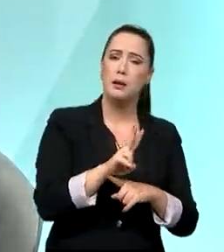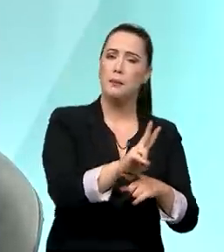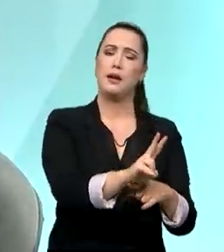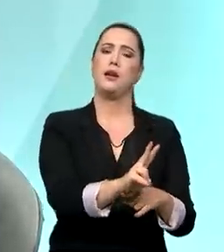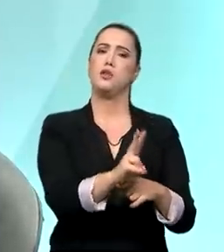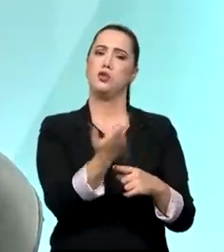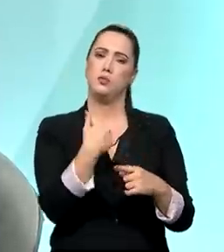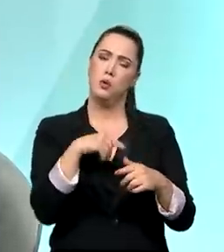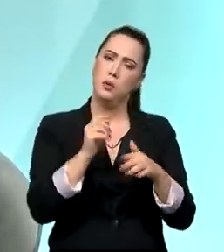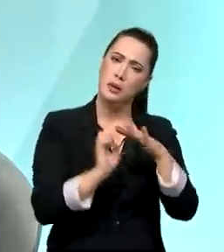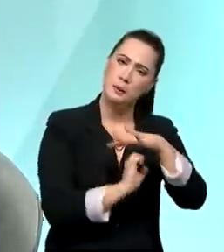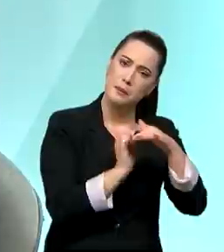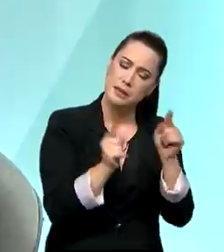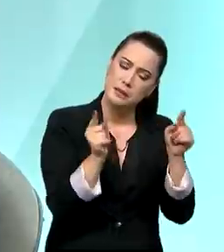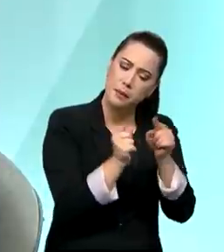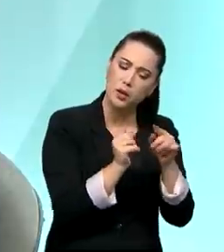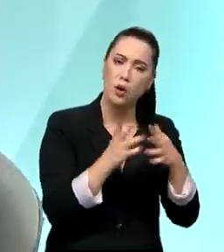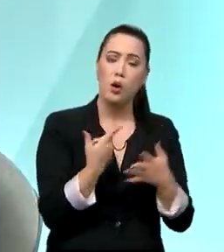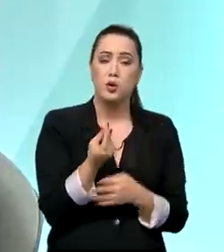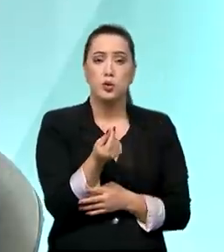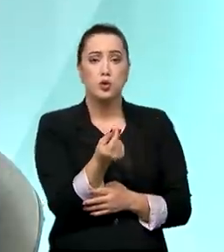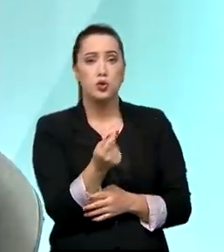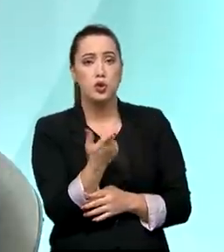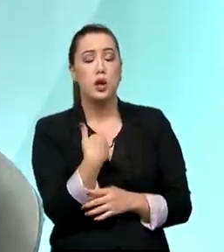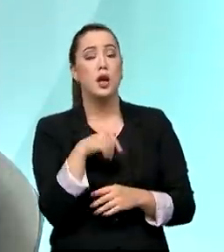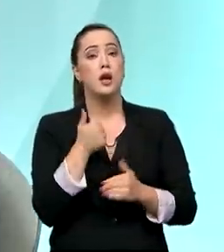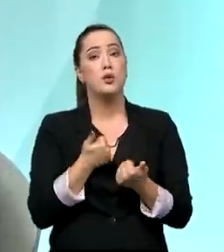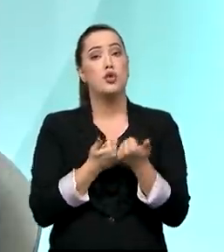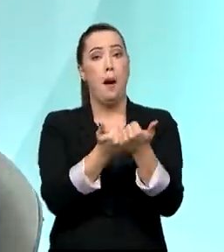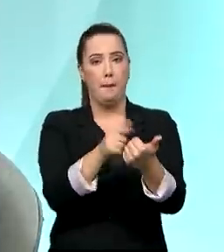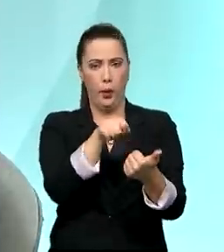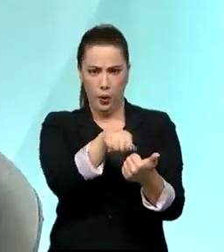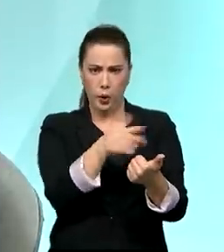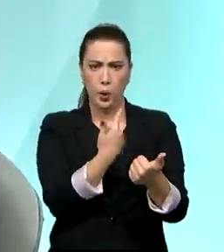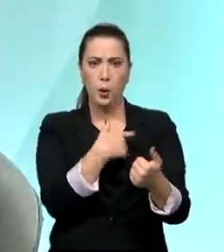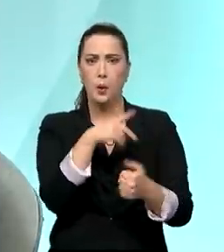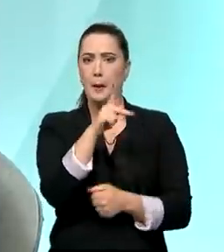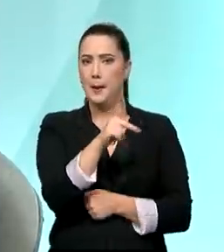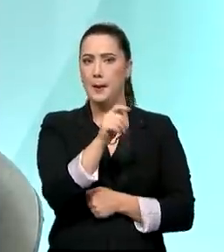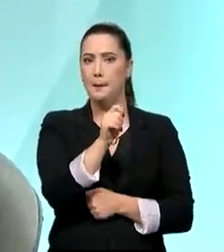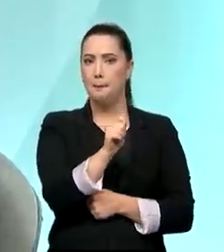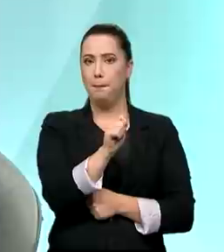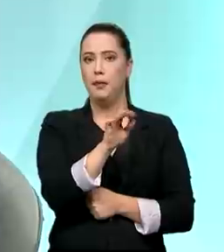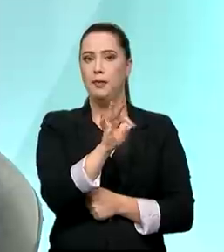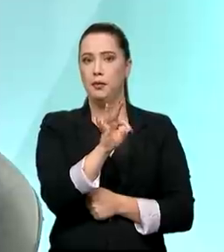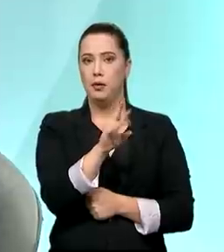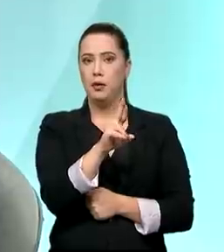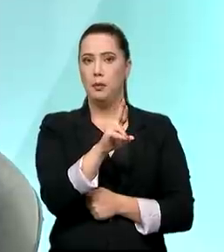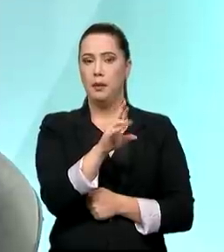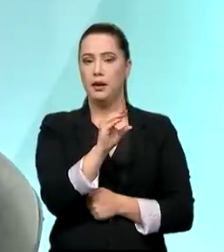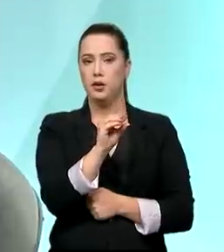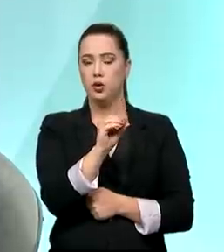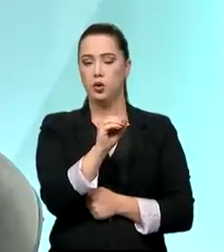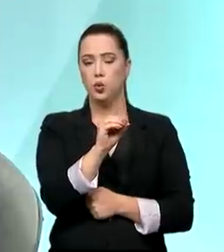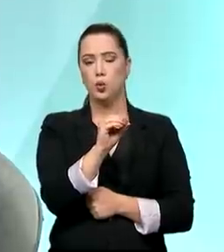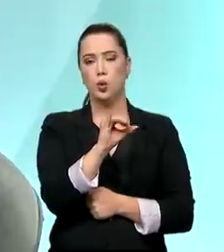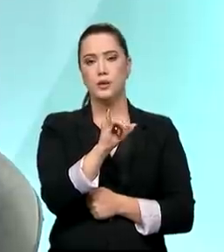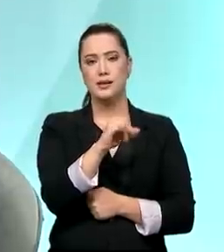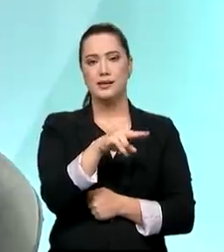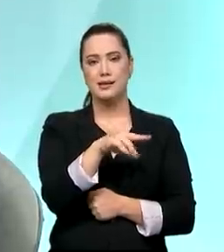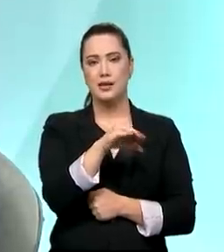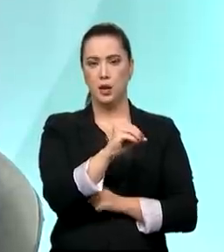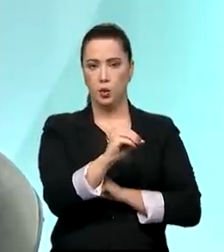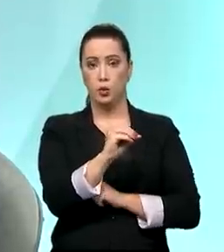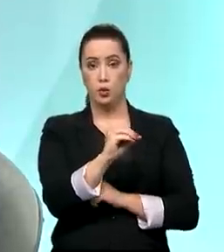pequenas empresas, e o dinheiro de patrocínio vai primordialmente para quem mais precisa e para o meio ambiente. Então, nós vemos